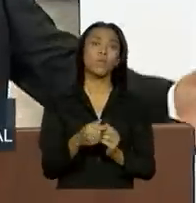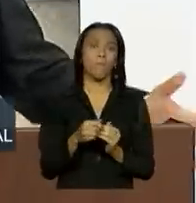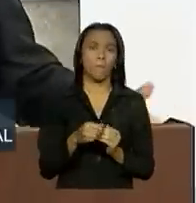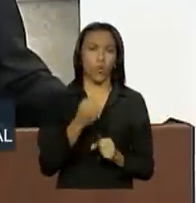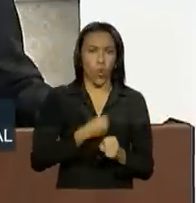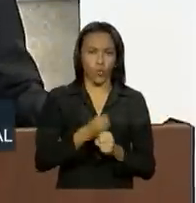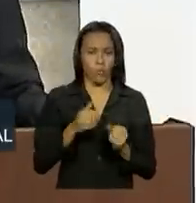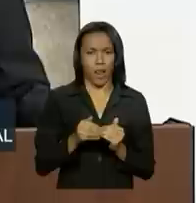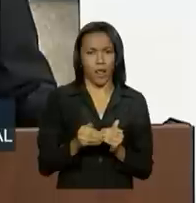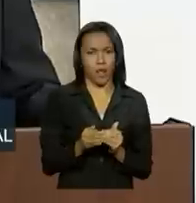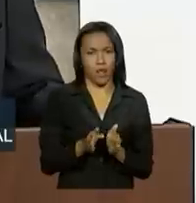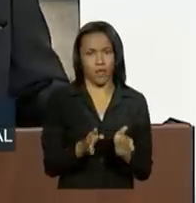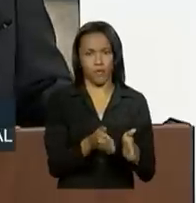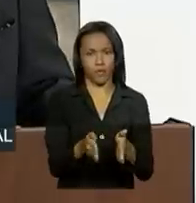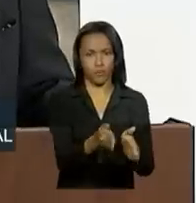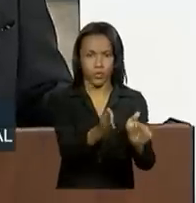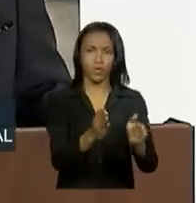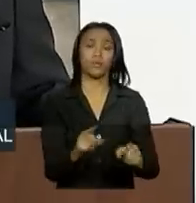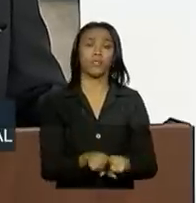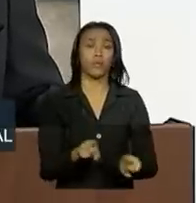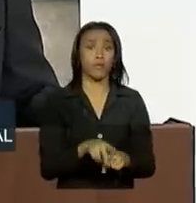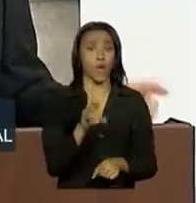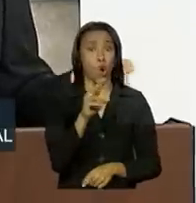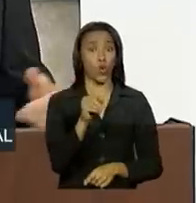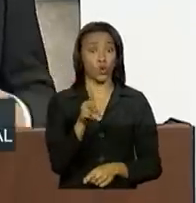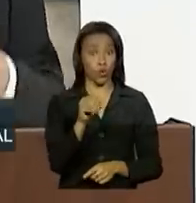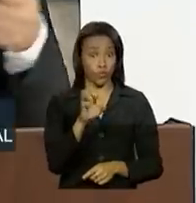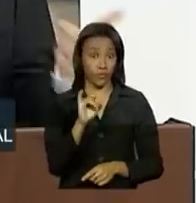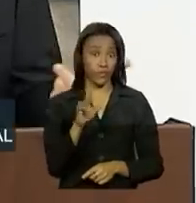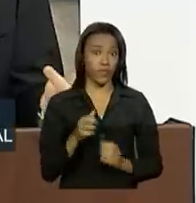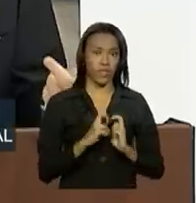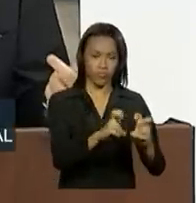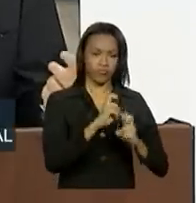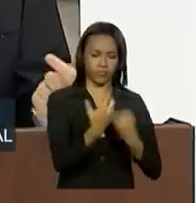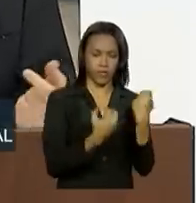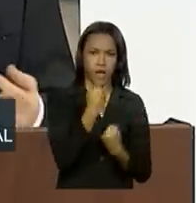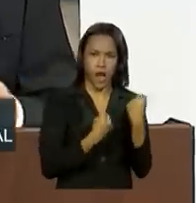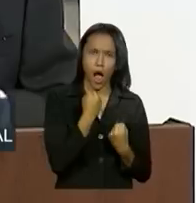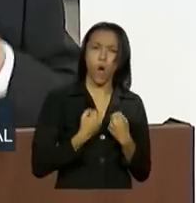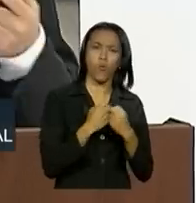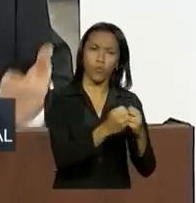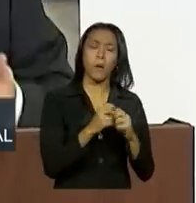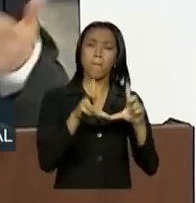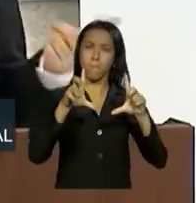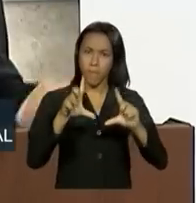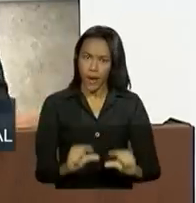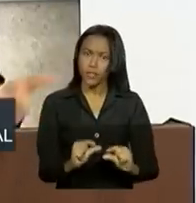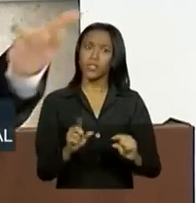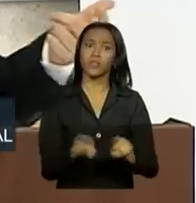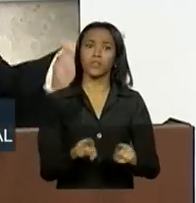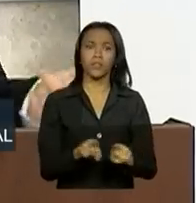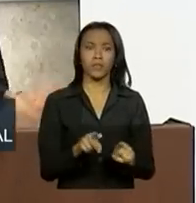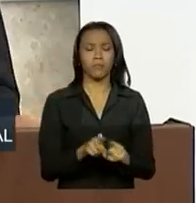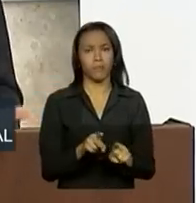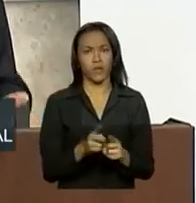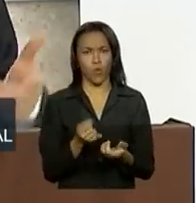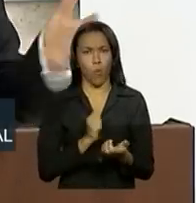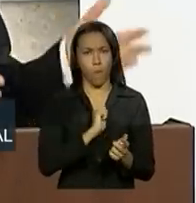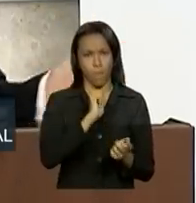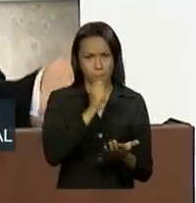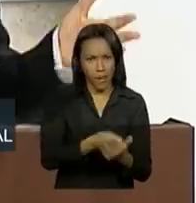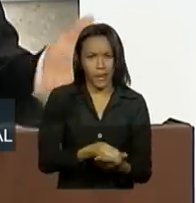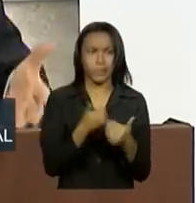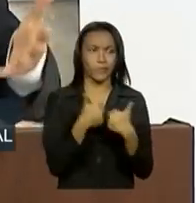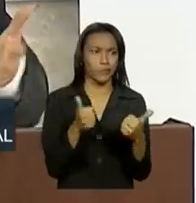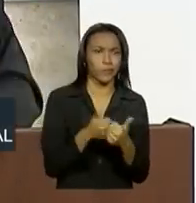de 8 mil quilômetros de rodovia a serem feitos. Vai melhorar a logística, baratear o custo de transporte no país